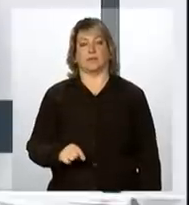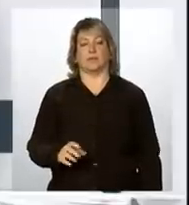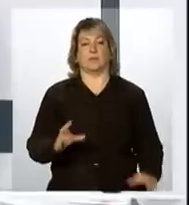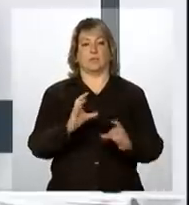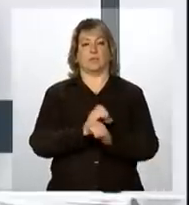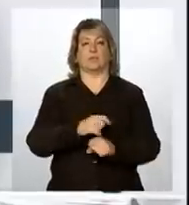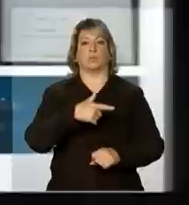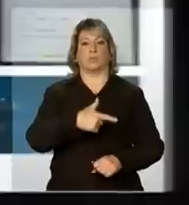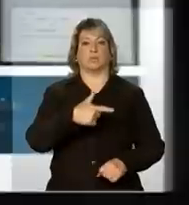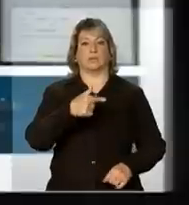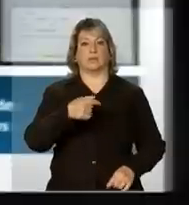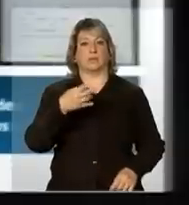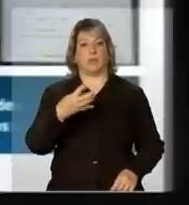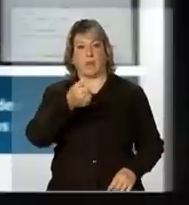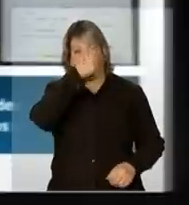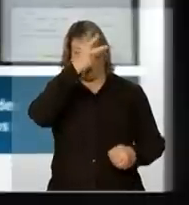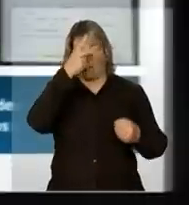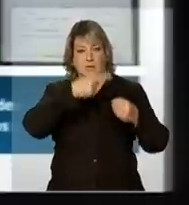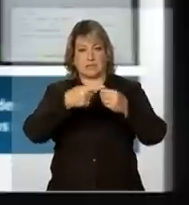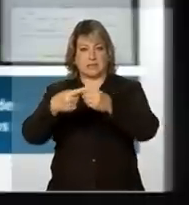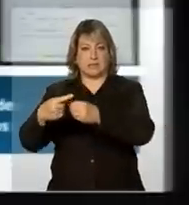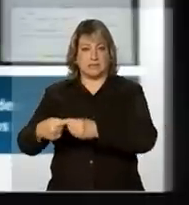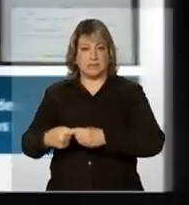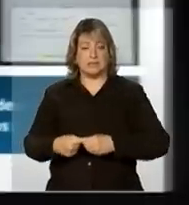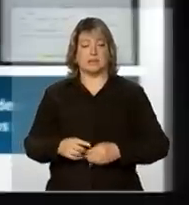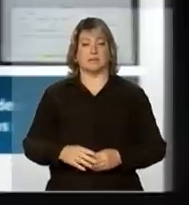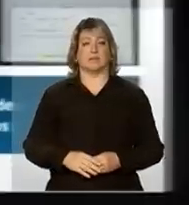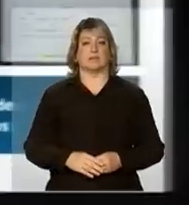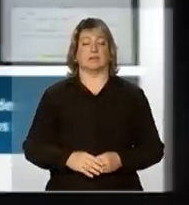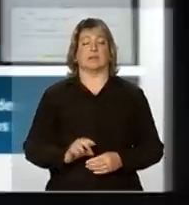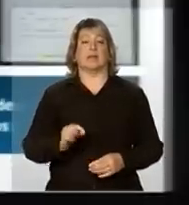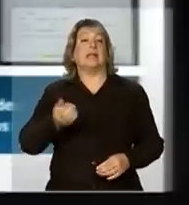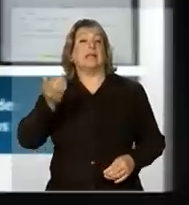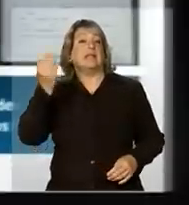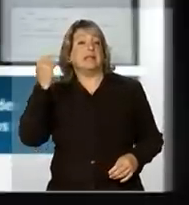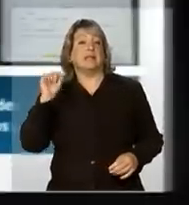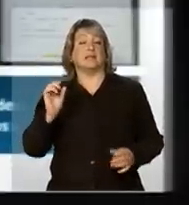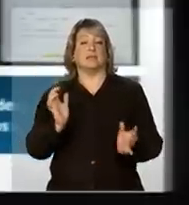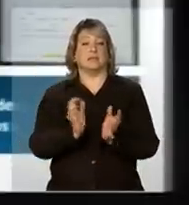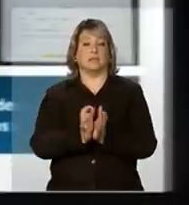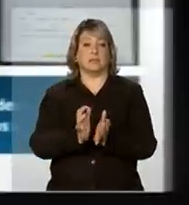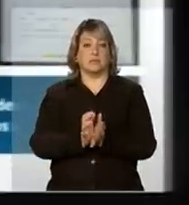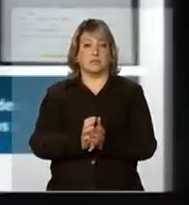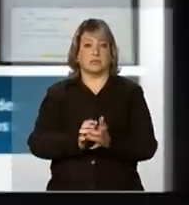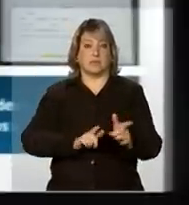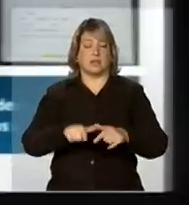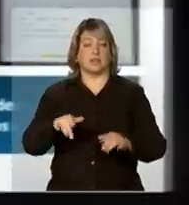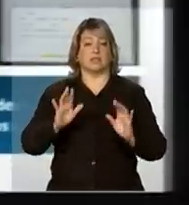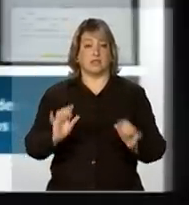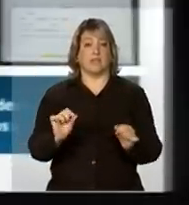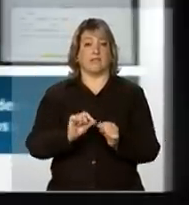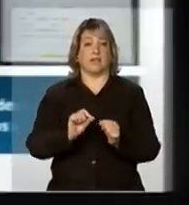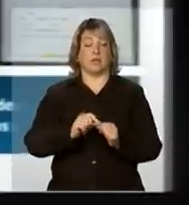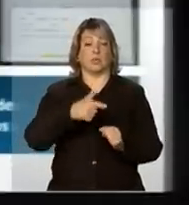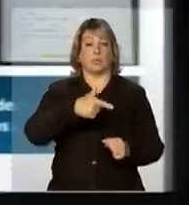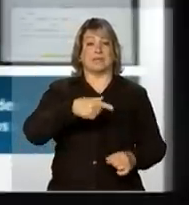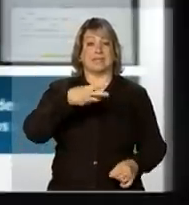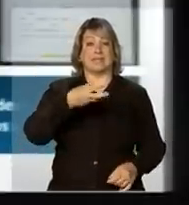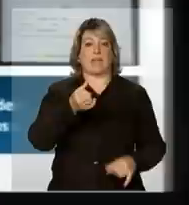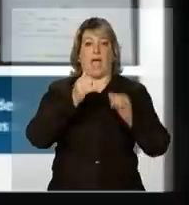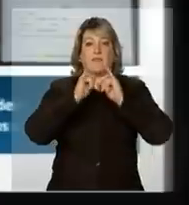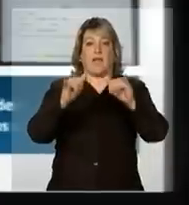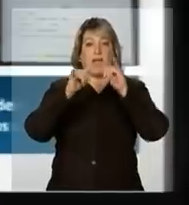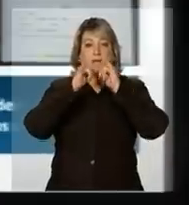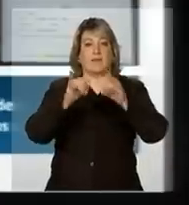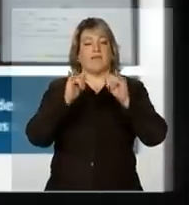274 municípios, certo? E desde a operação já foram emitidos 236 alertas de risco de